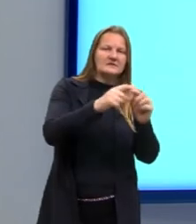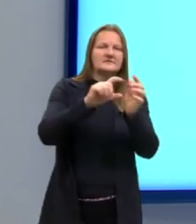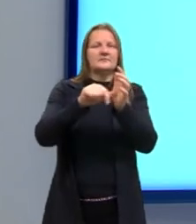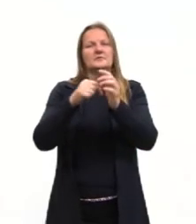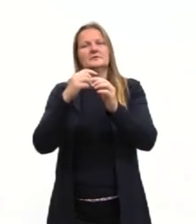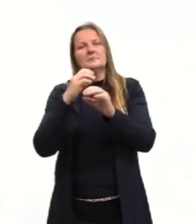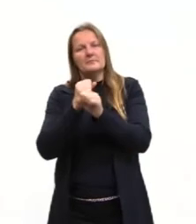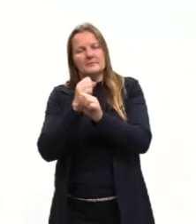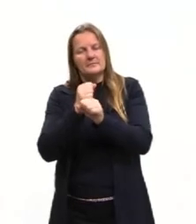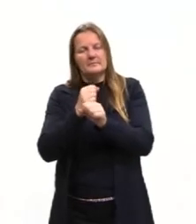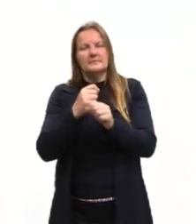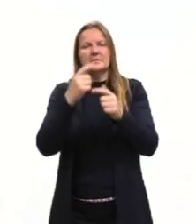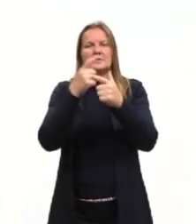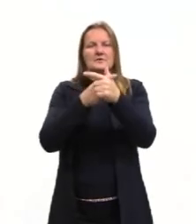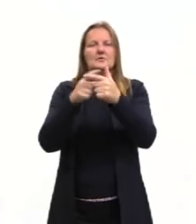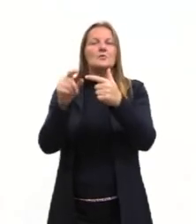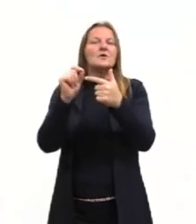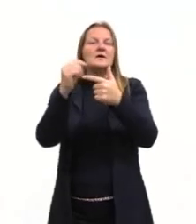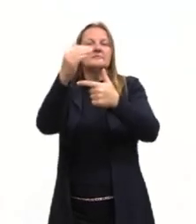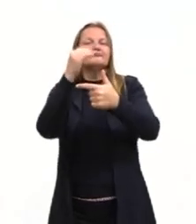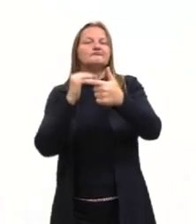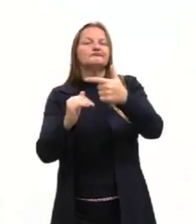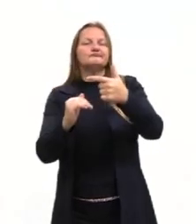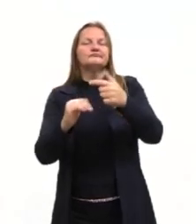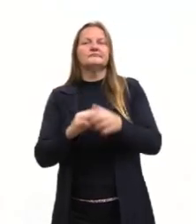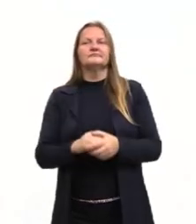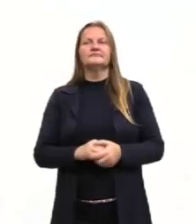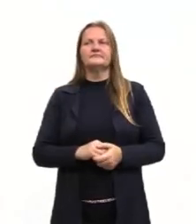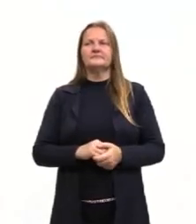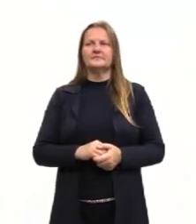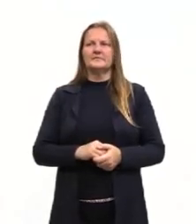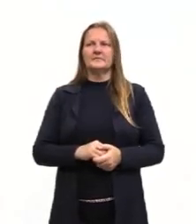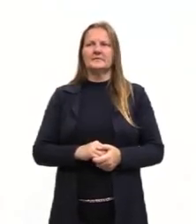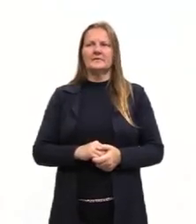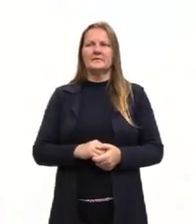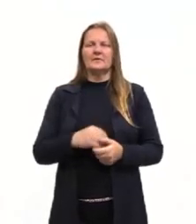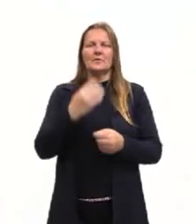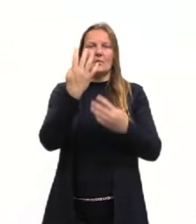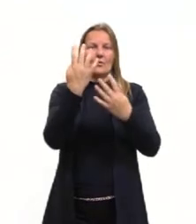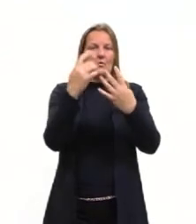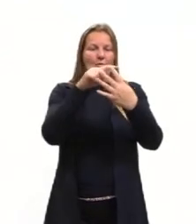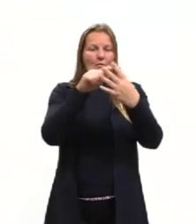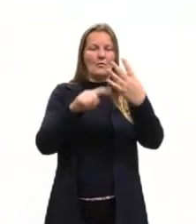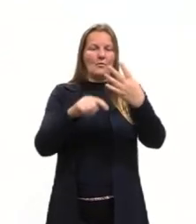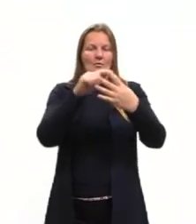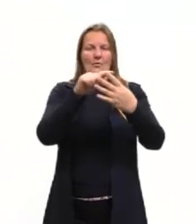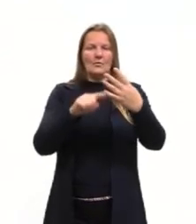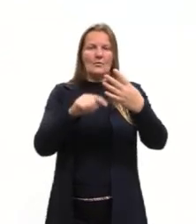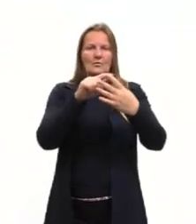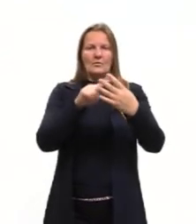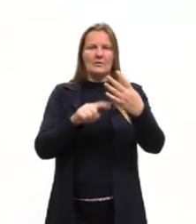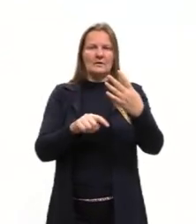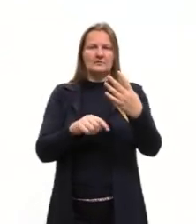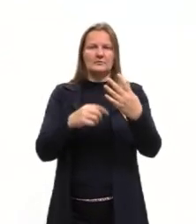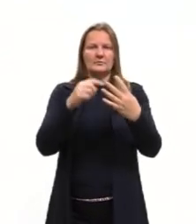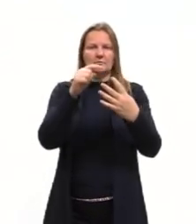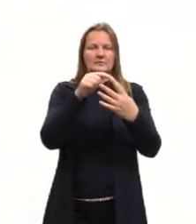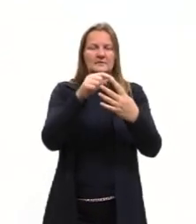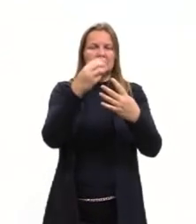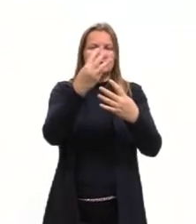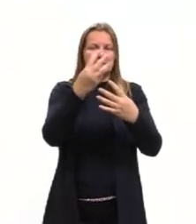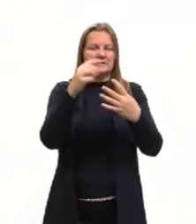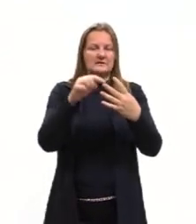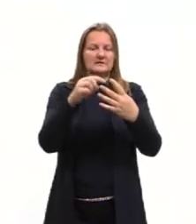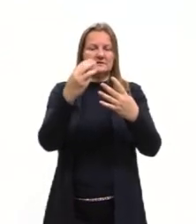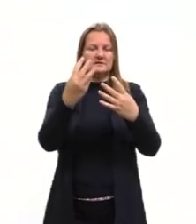dividir por quem? Eu vou dividir pelas quatro disciplinas, as quatro provas, ou eu vou dividir pelo peso?